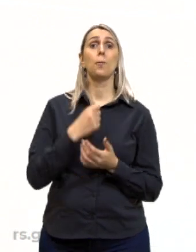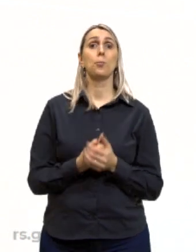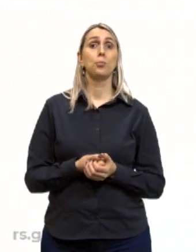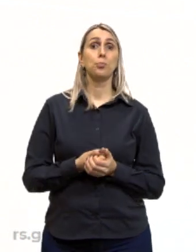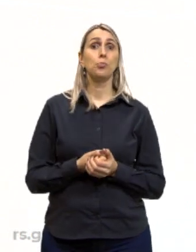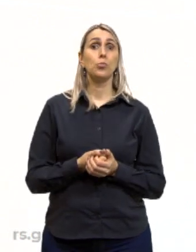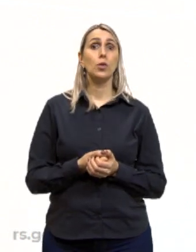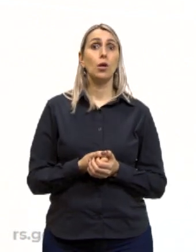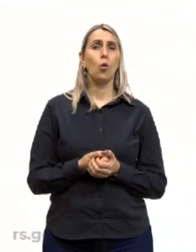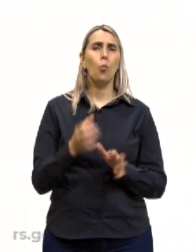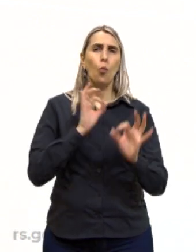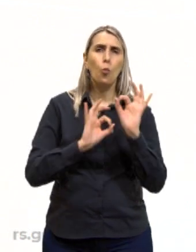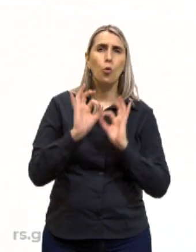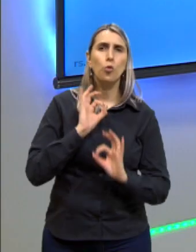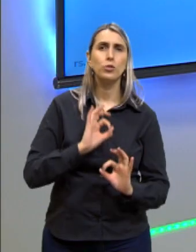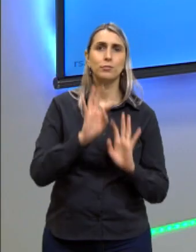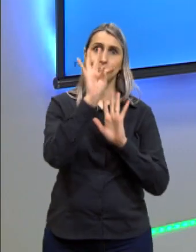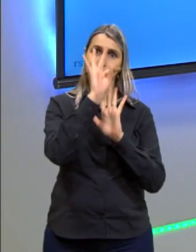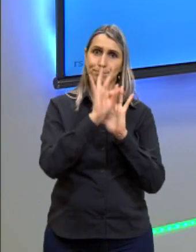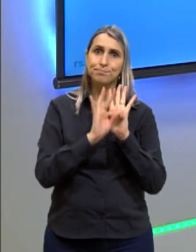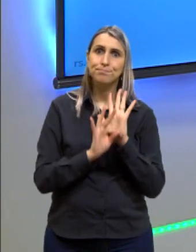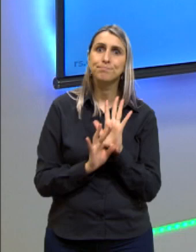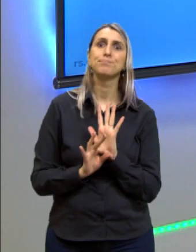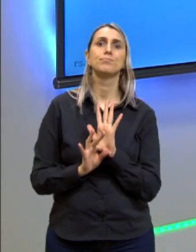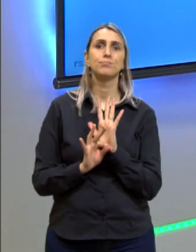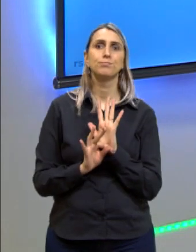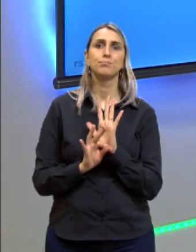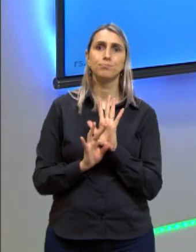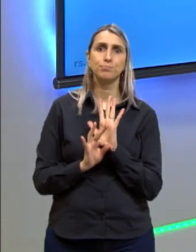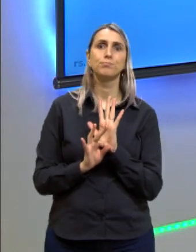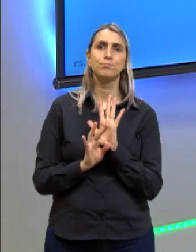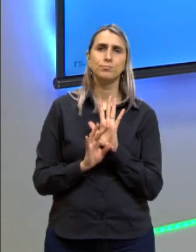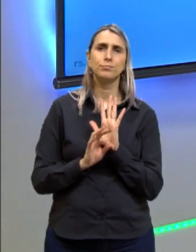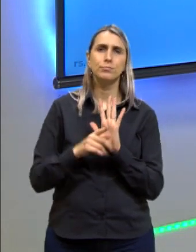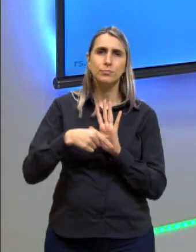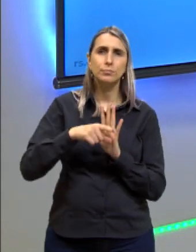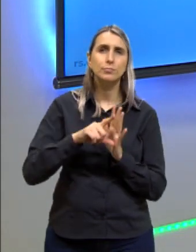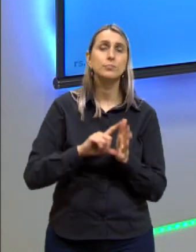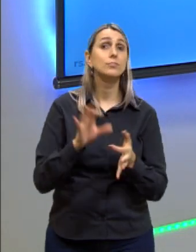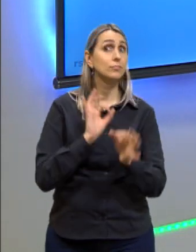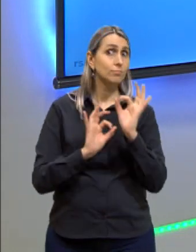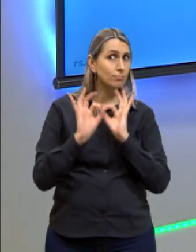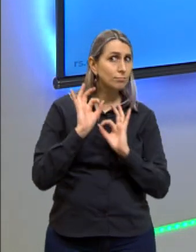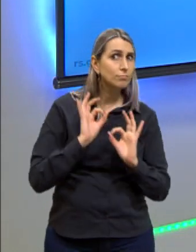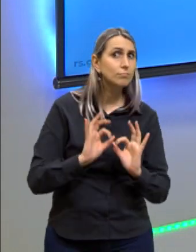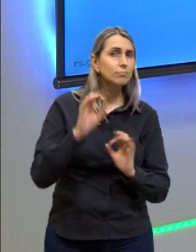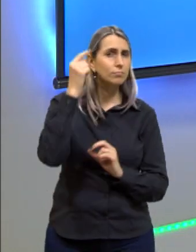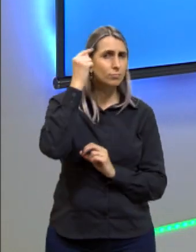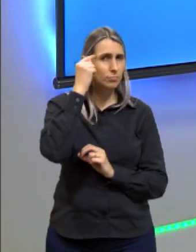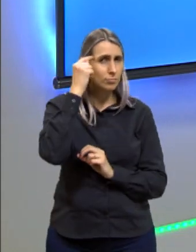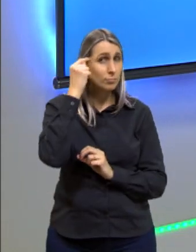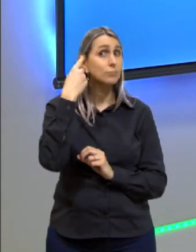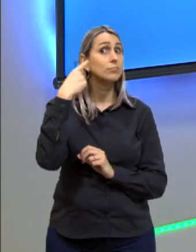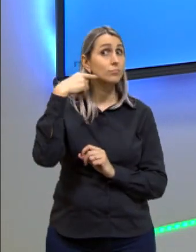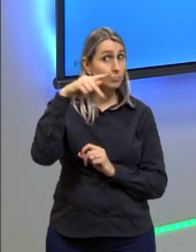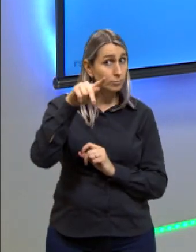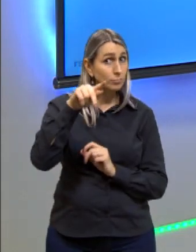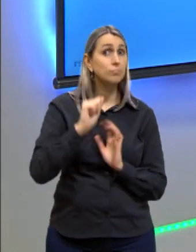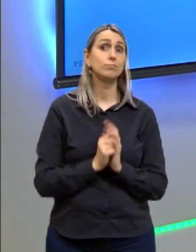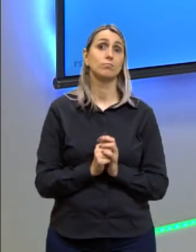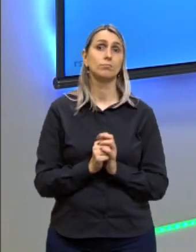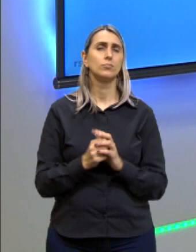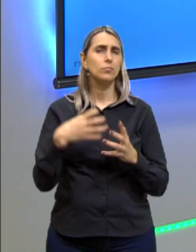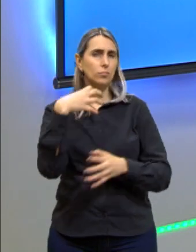um projeto de texto pré-estabelecido na cabeça de vocês, que é no